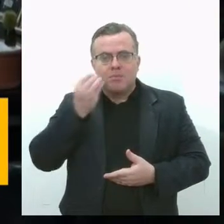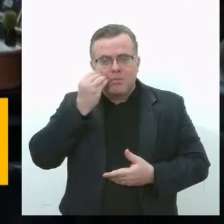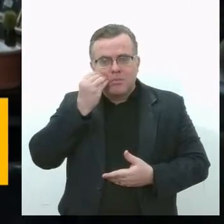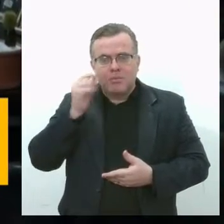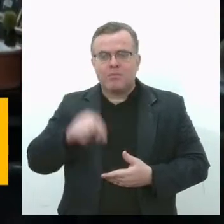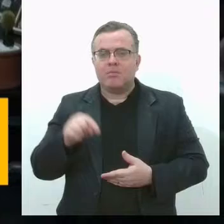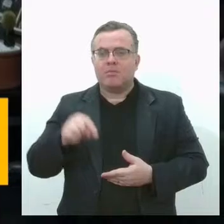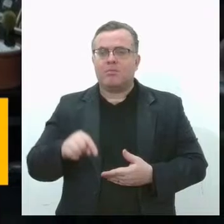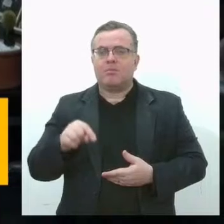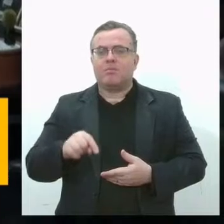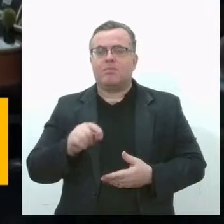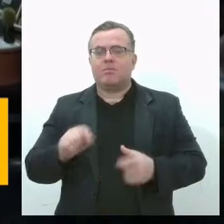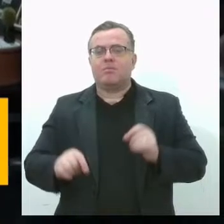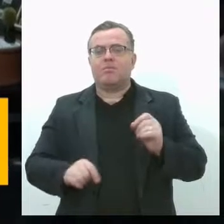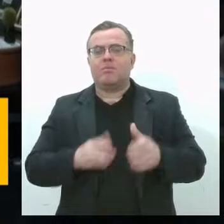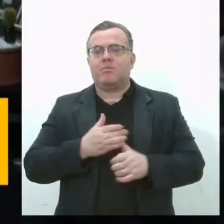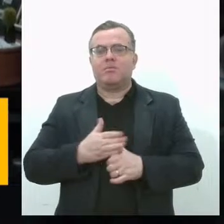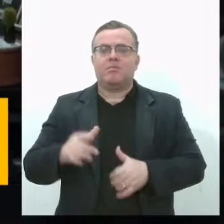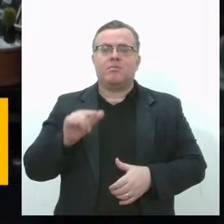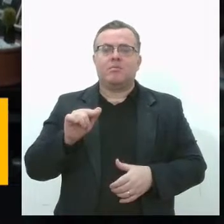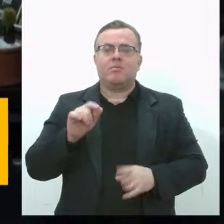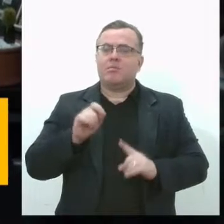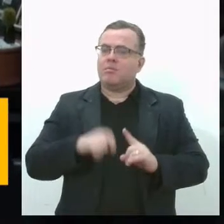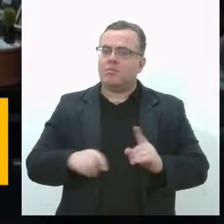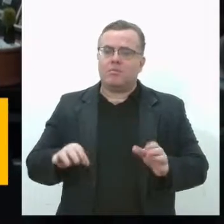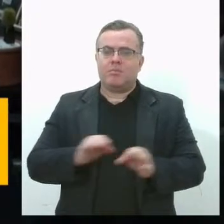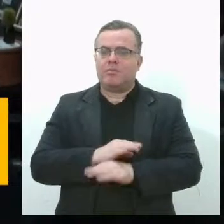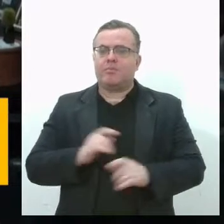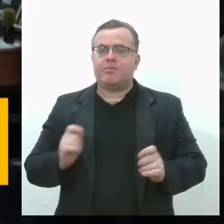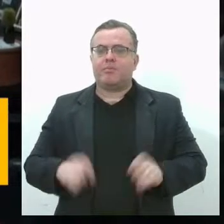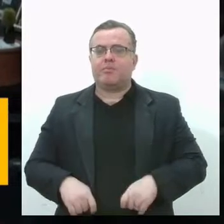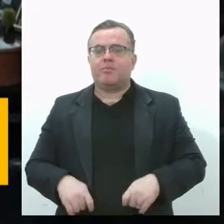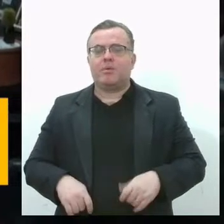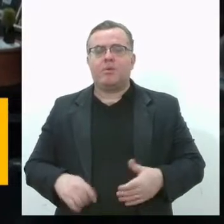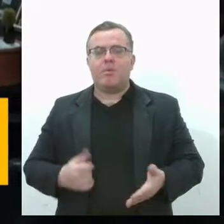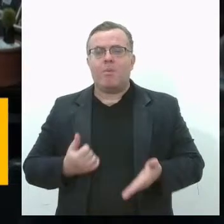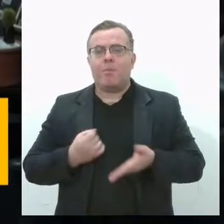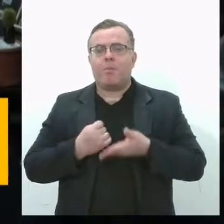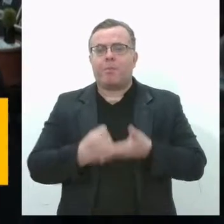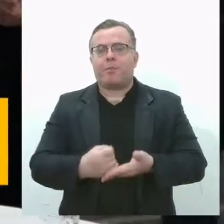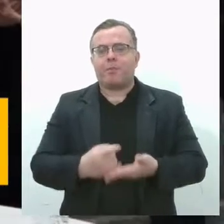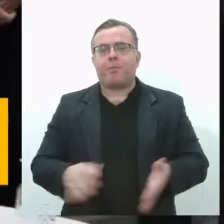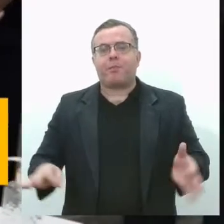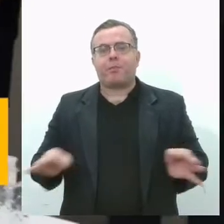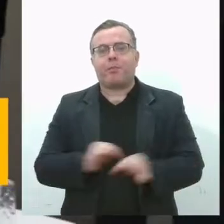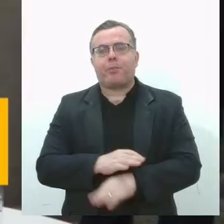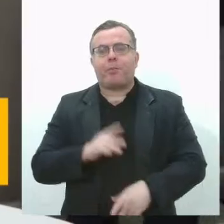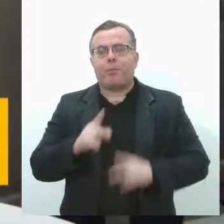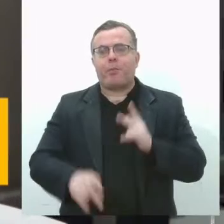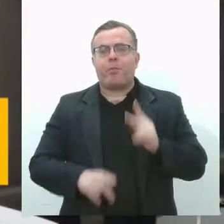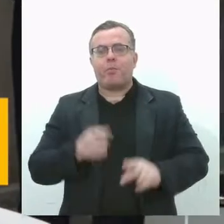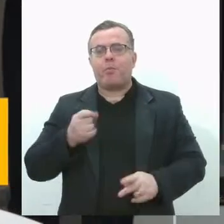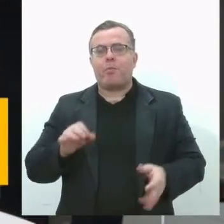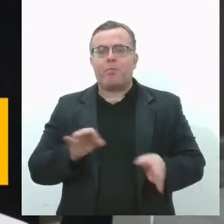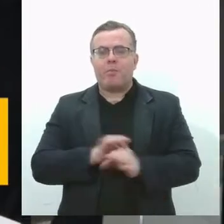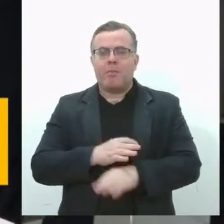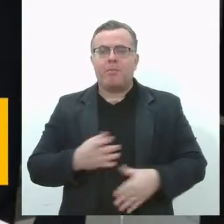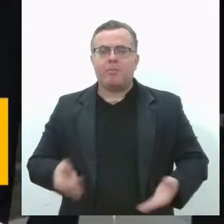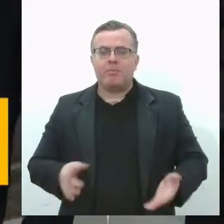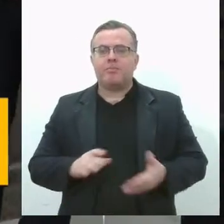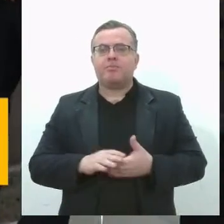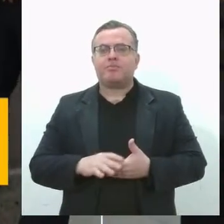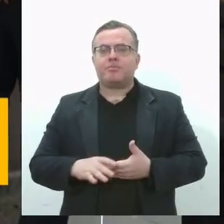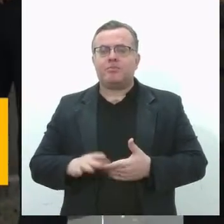tempo de mandato, são sete meses, ajudar a contribuir aqui nessa casa mais uma vez ao povo de Sergipe. Com uma vasta trajetória